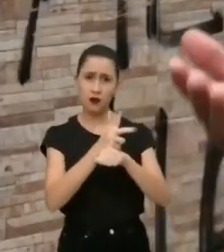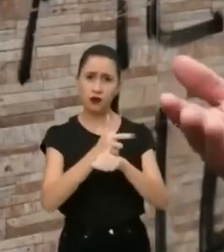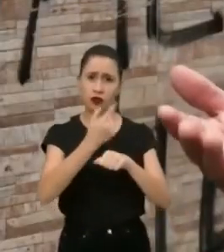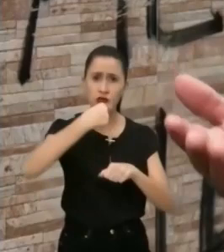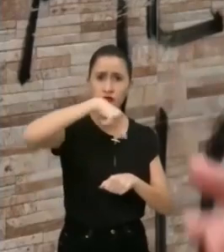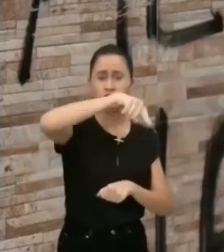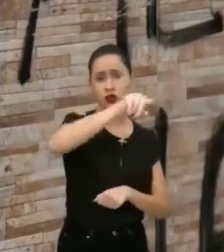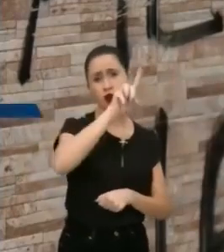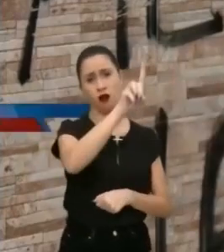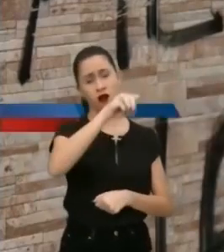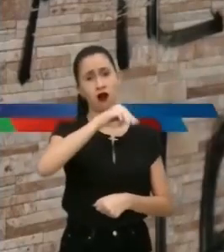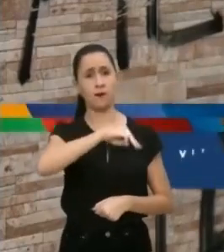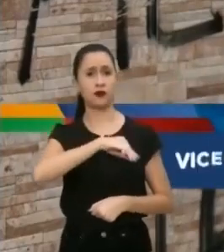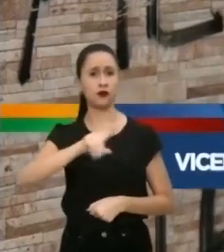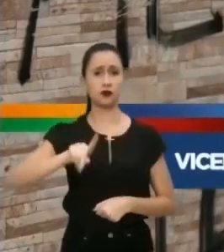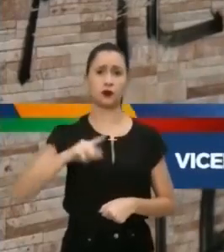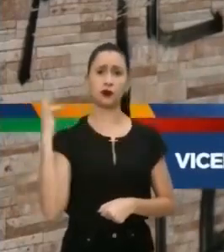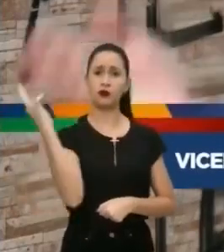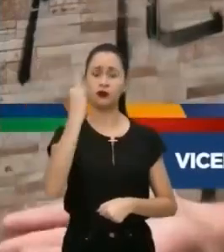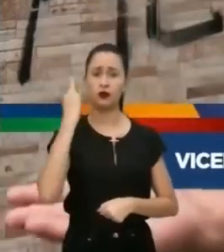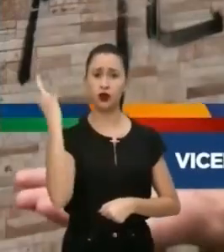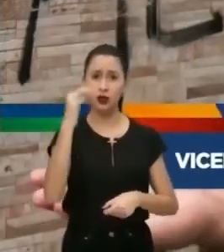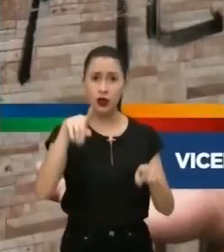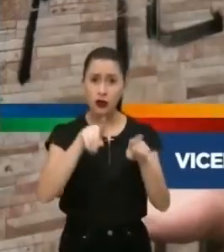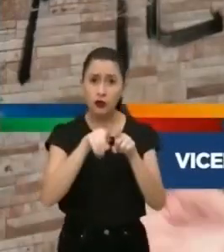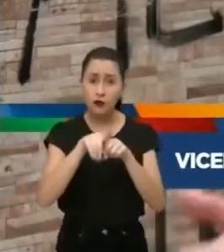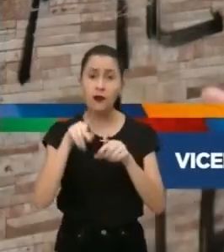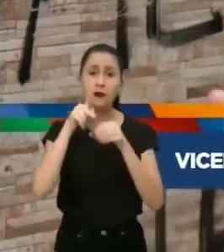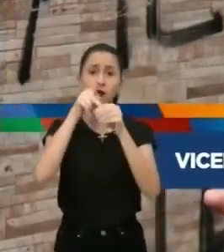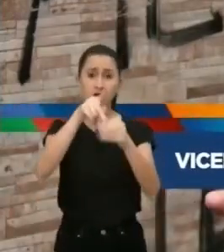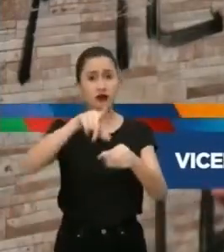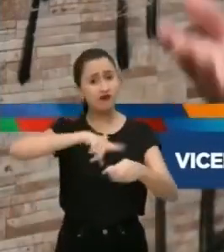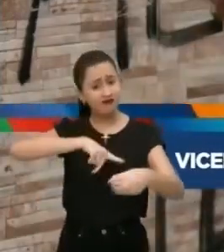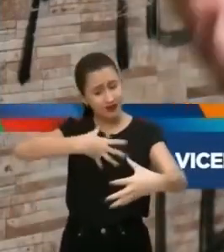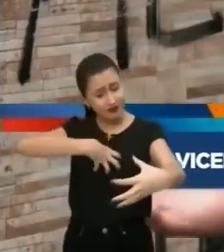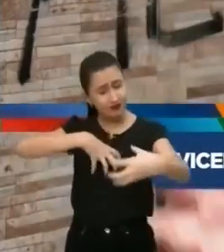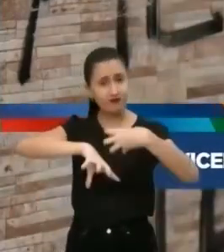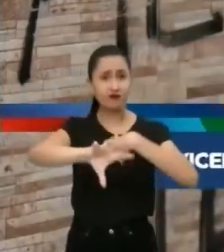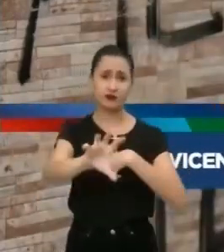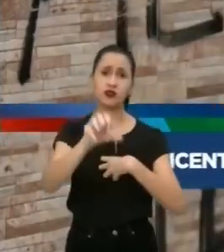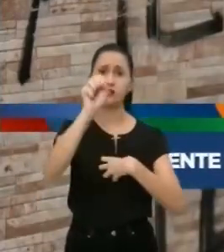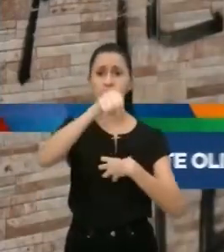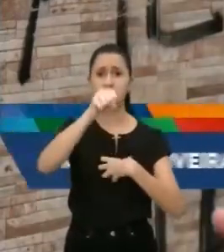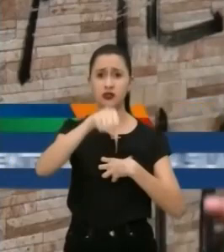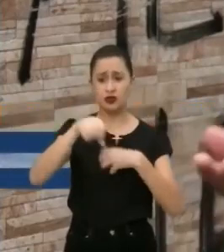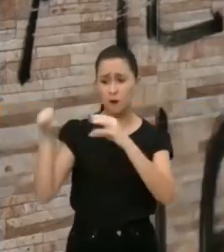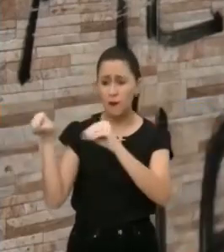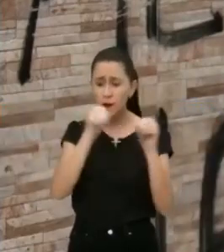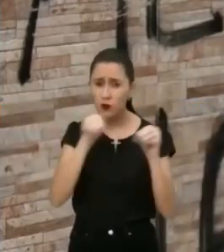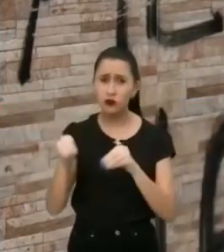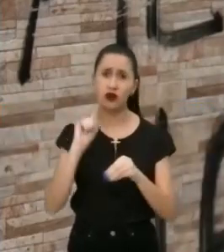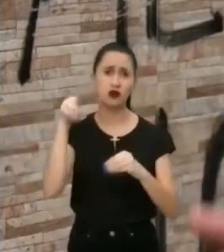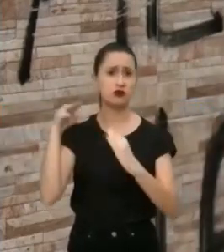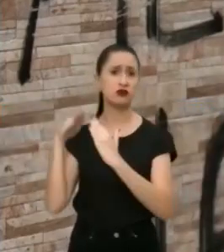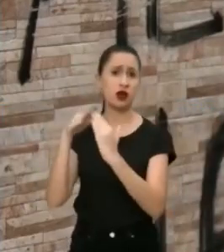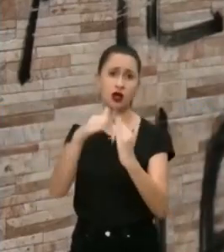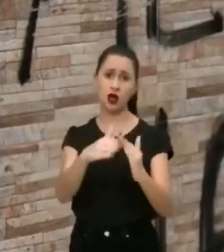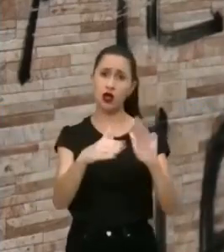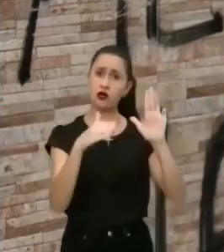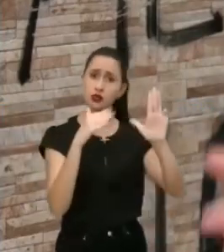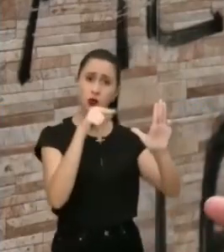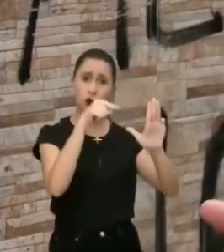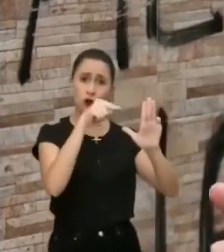reportagem dessa chegasse nos ouvidos do Ministério Público Federal, para as procuradoras se sensibilizar e tirem a gente daqui.